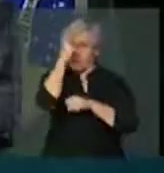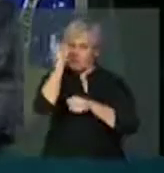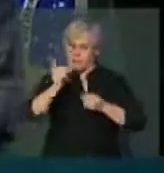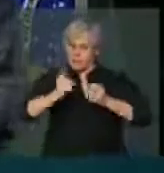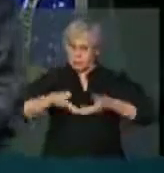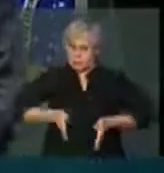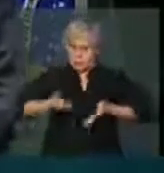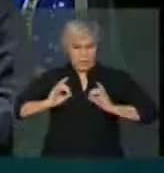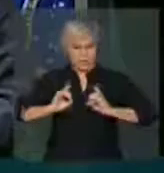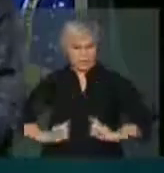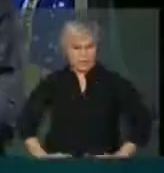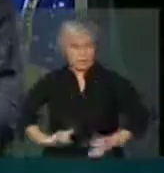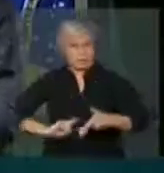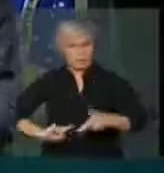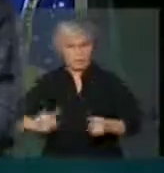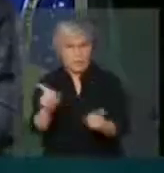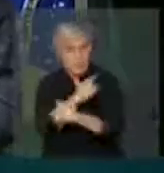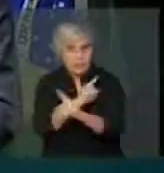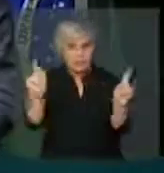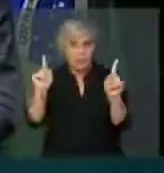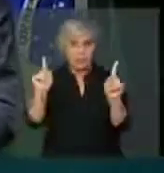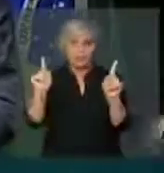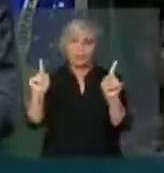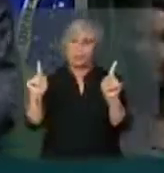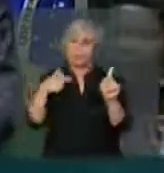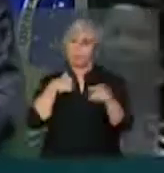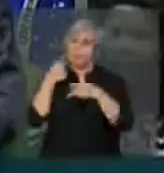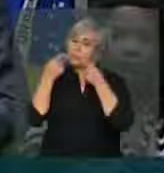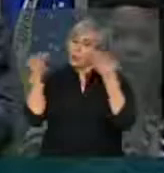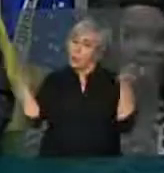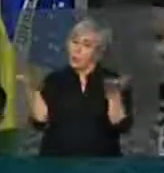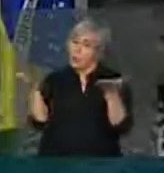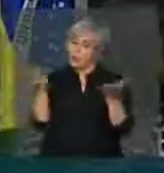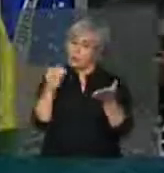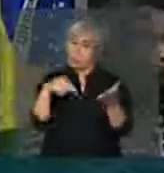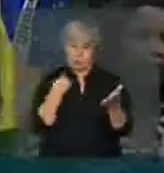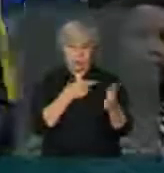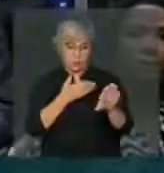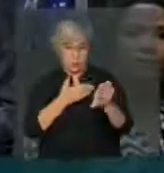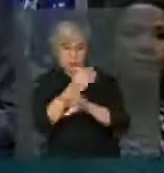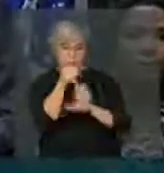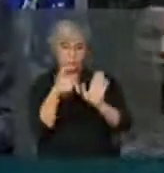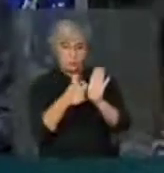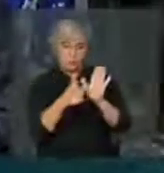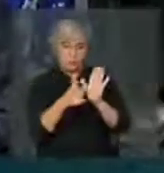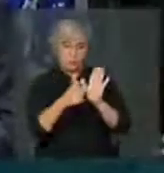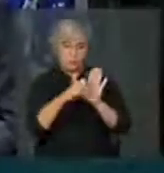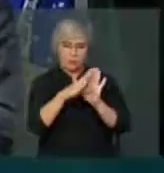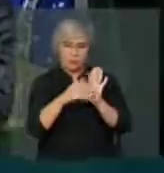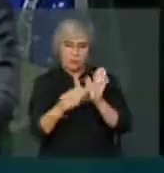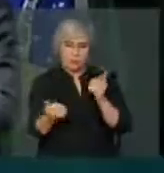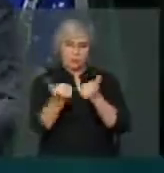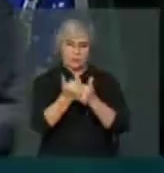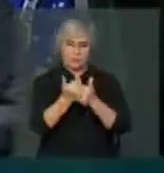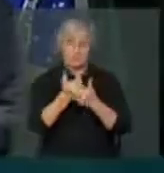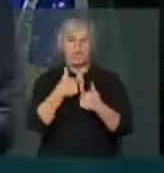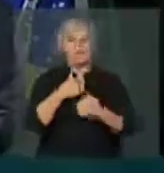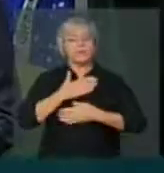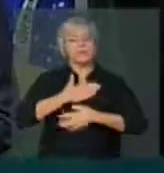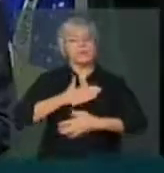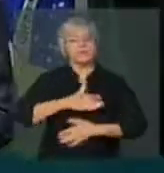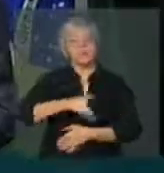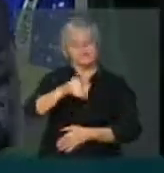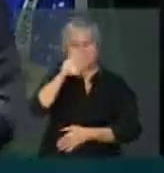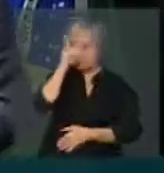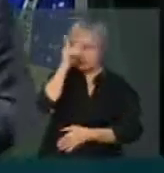Então, senhoras e senhores, eu quero falar que hoje, se aprovarmos esse substitutivo, eu saio daqui com a missão cumprida.